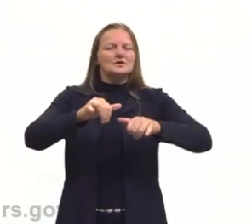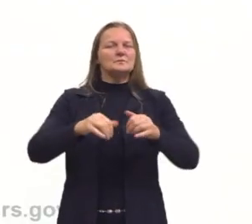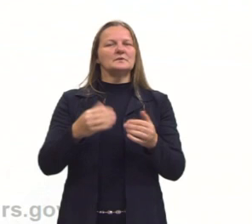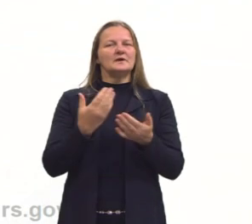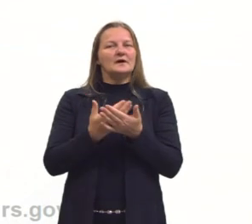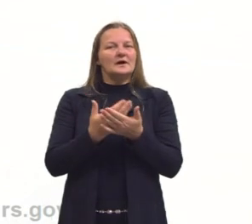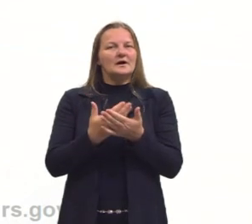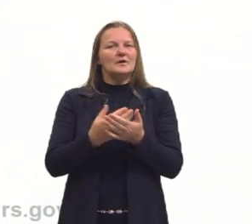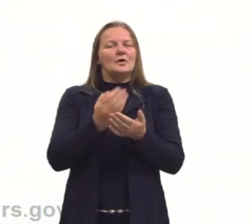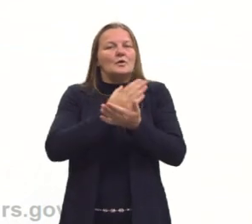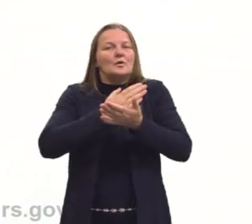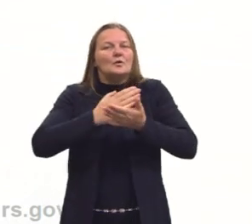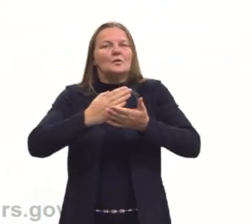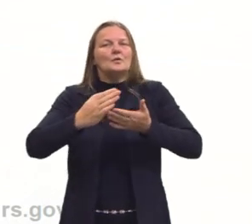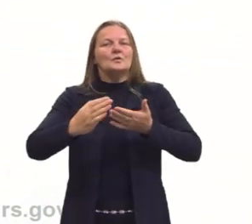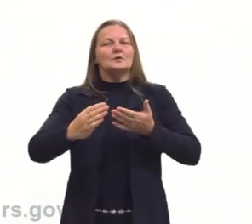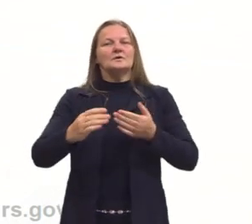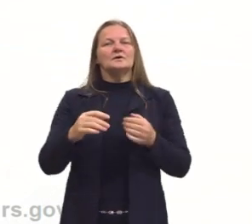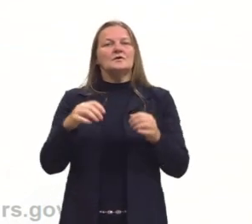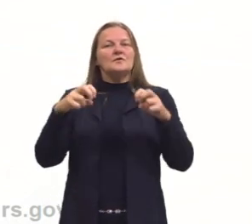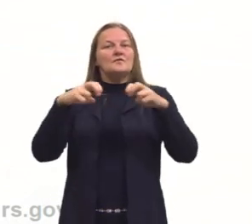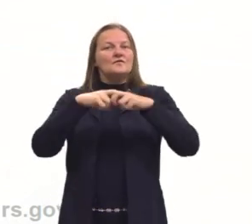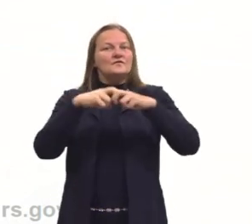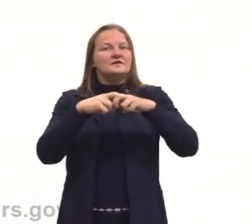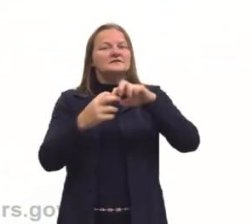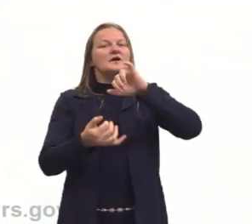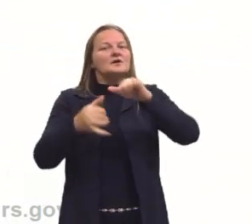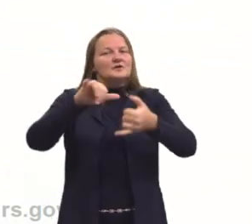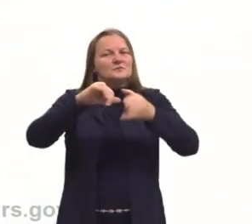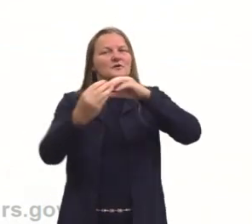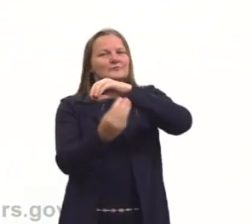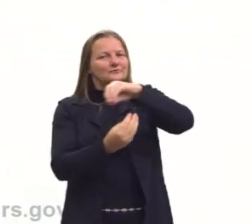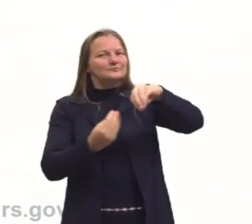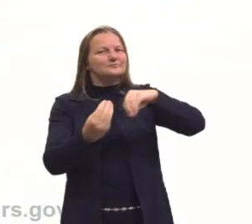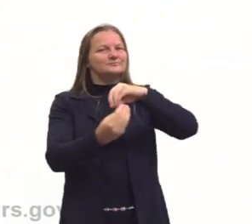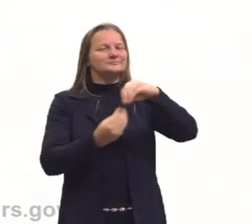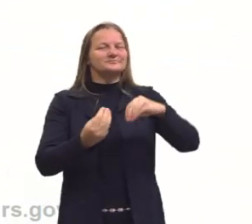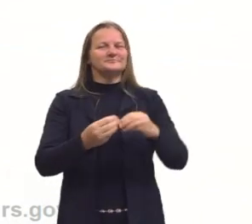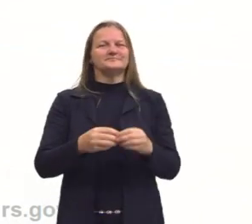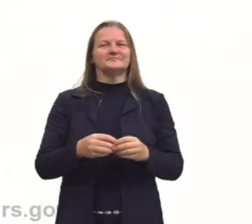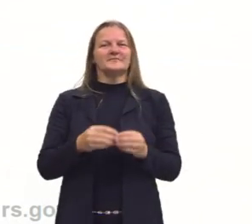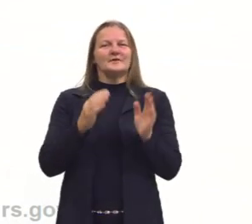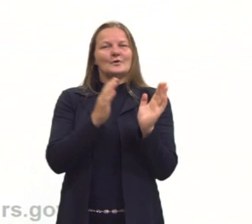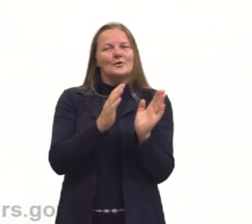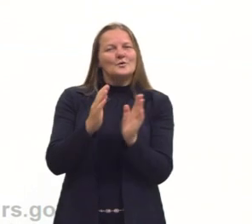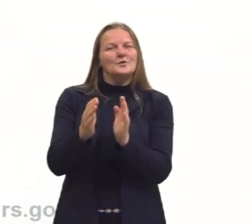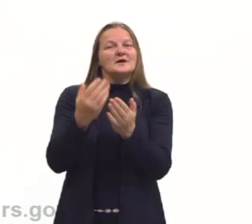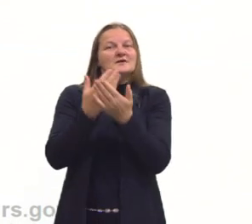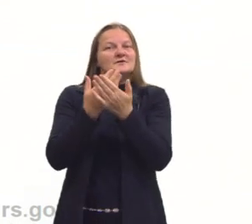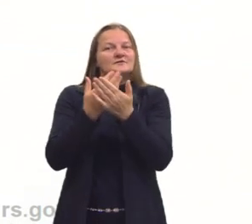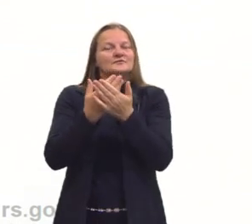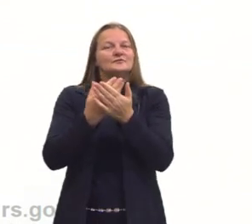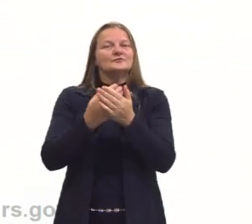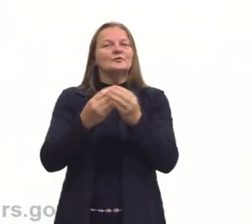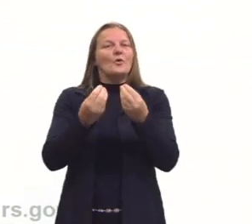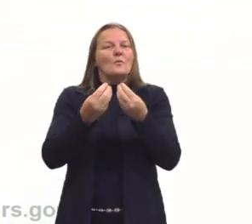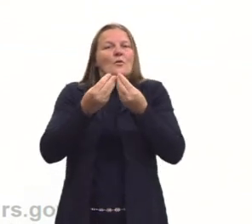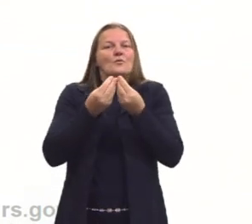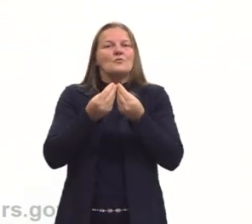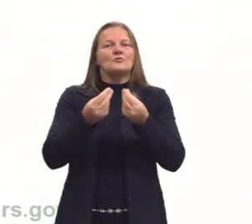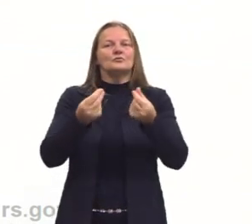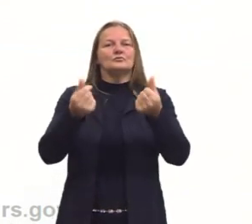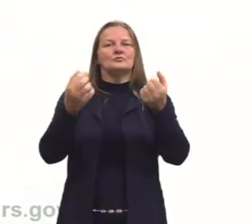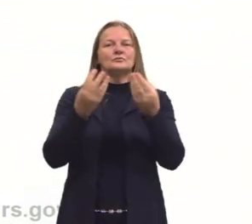aula vamos iniciar o módulo de Físico-Química. Esse módulo nós iniciamos com o estudo das dispersões.